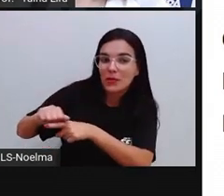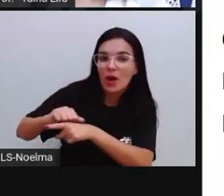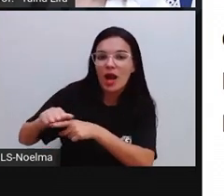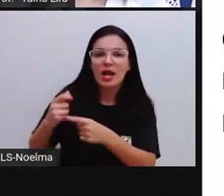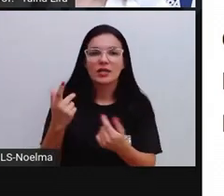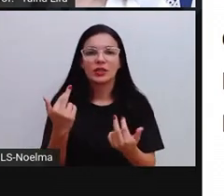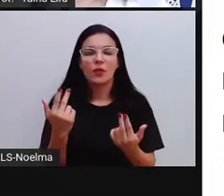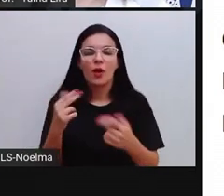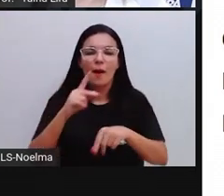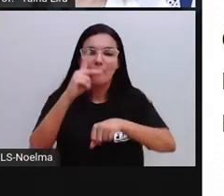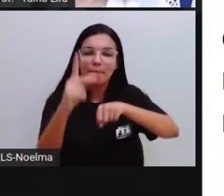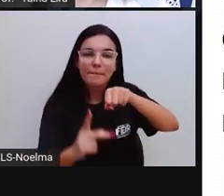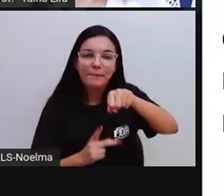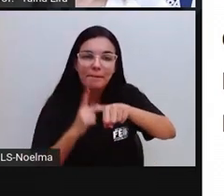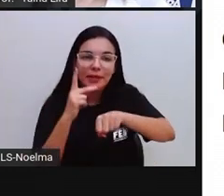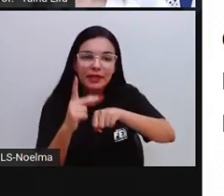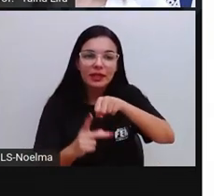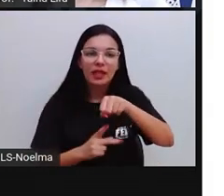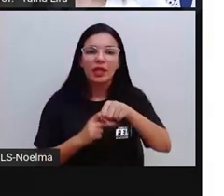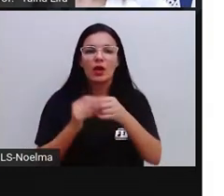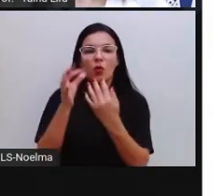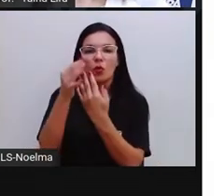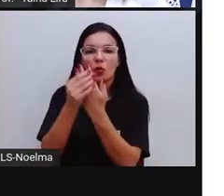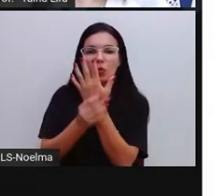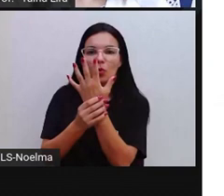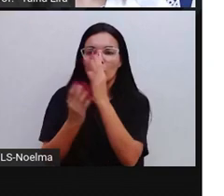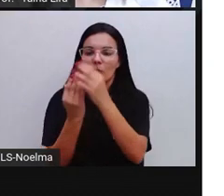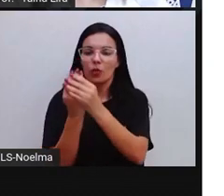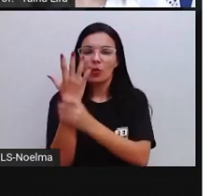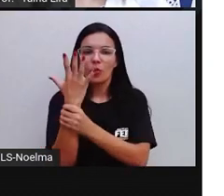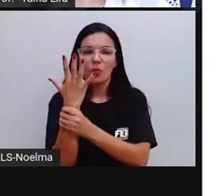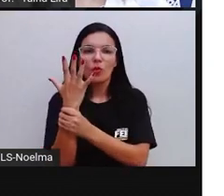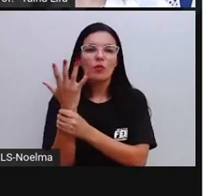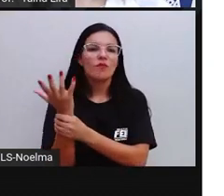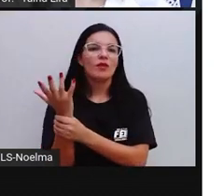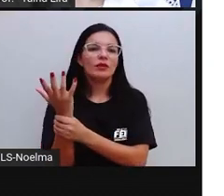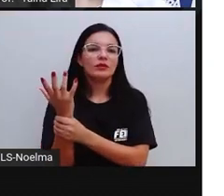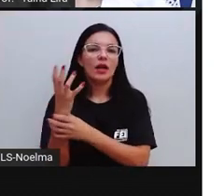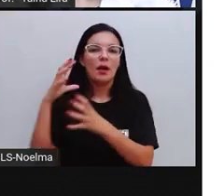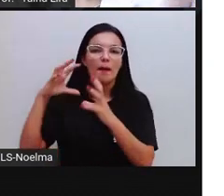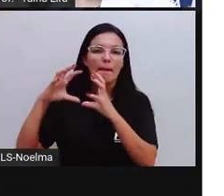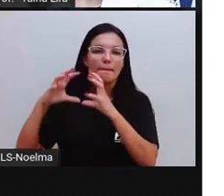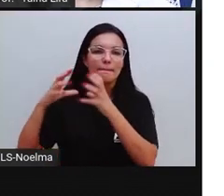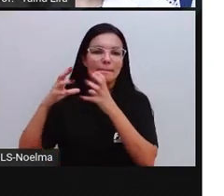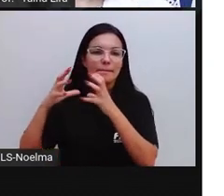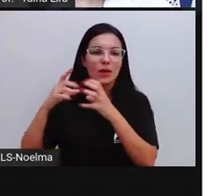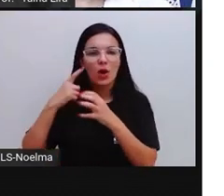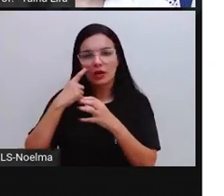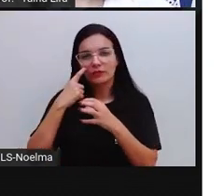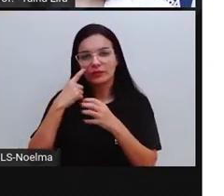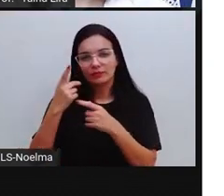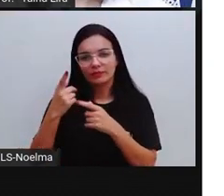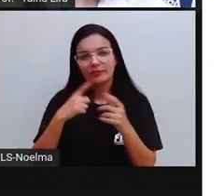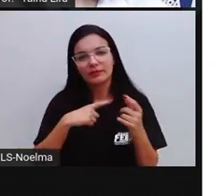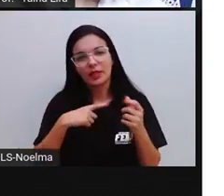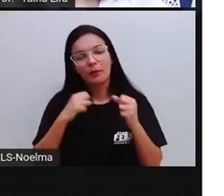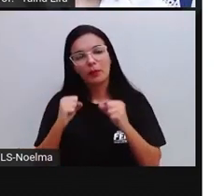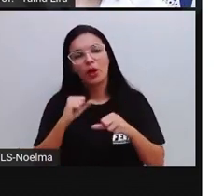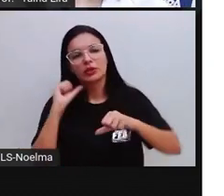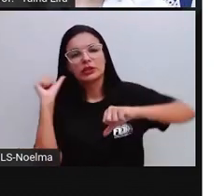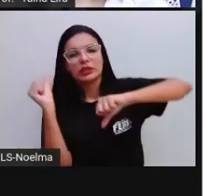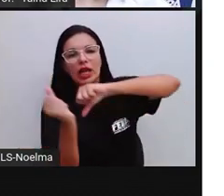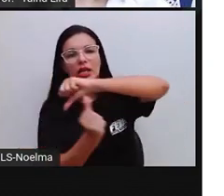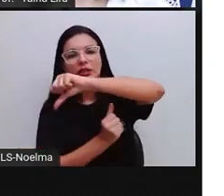pneus, luvas, etc. Então, ó, a gente tem aí, retirou lá o látex, né, da seringueira,